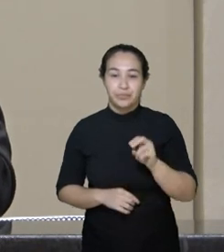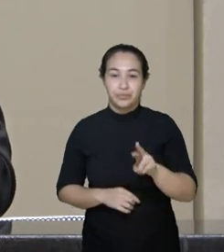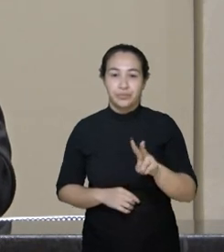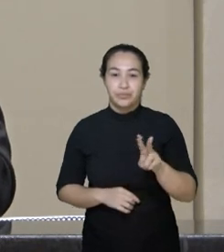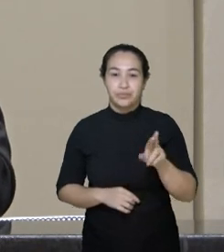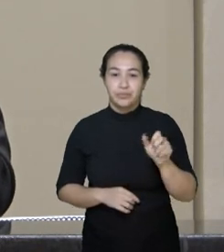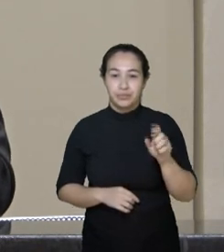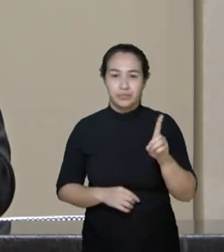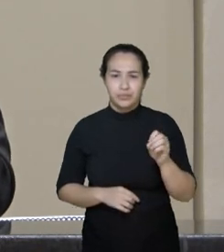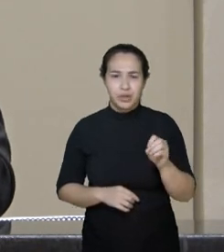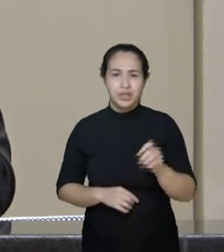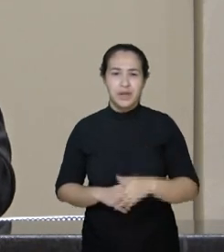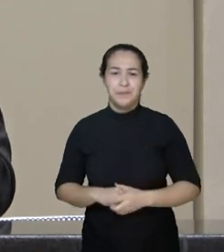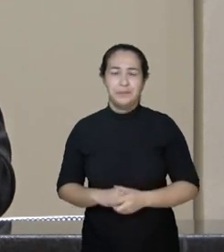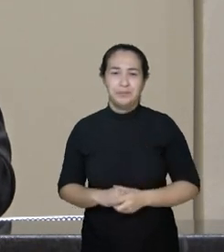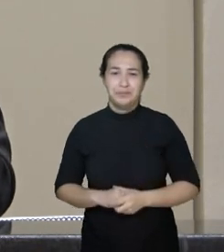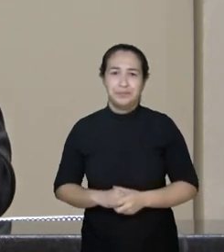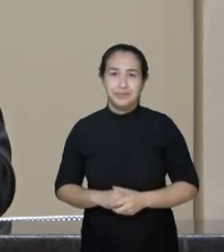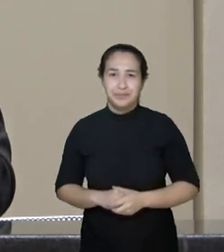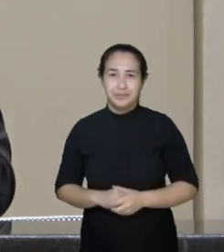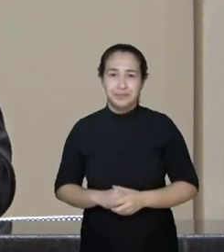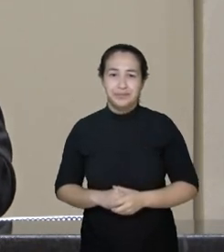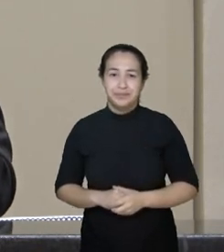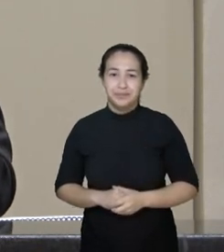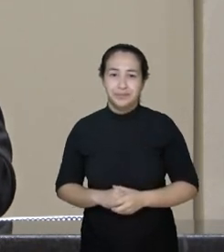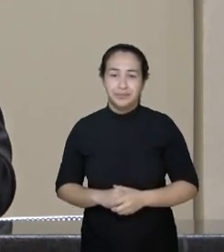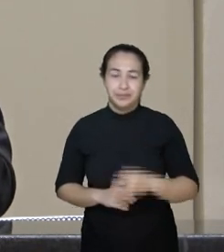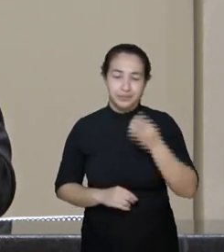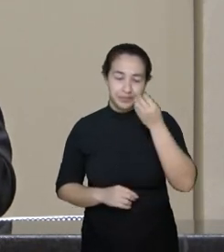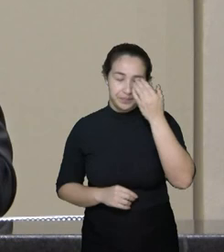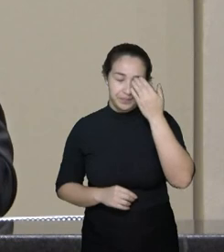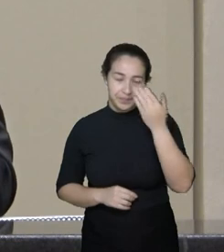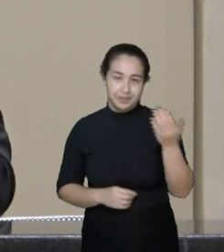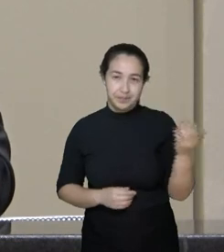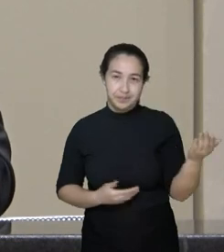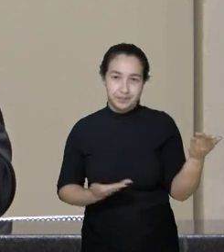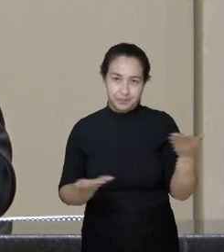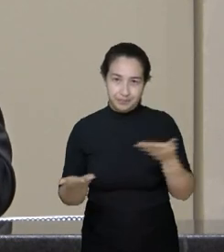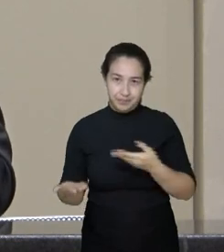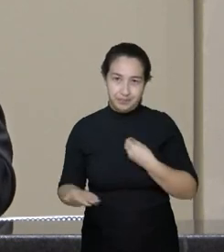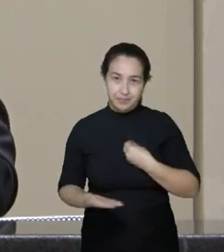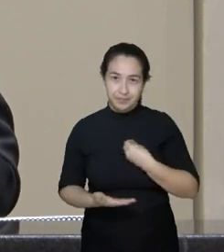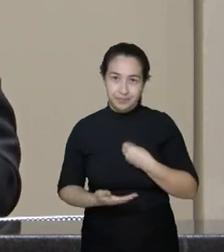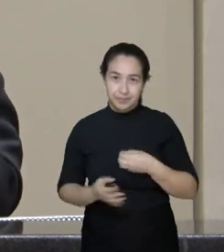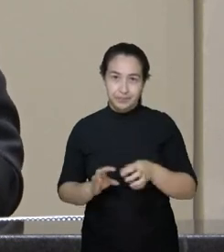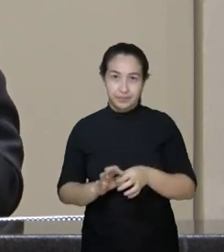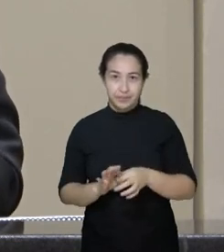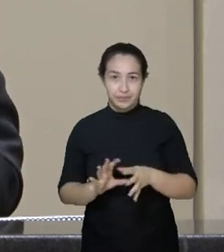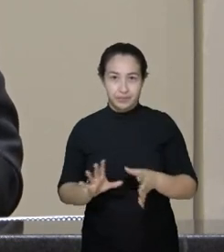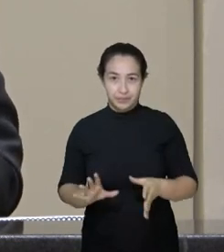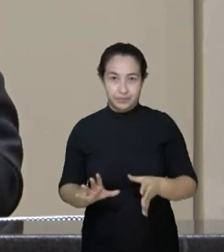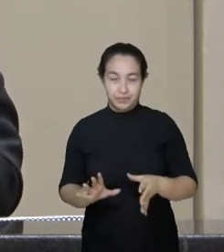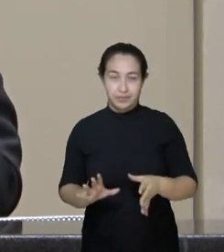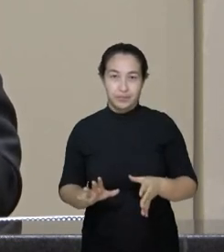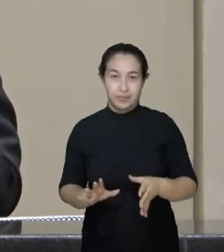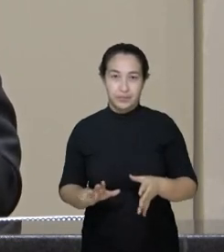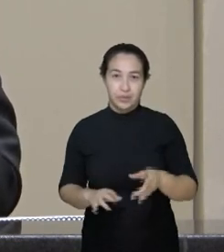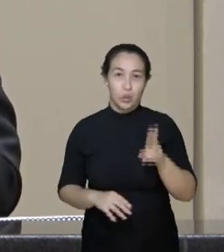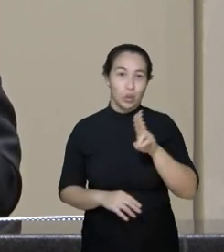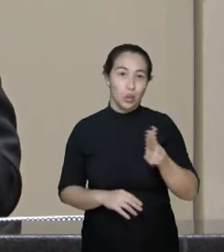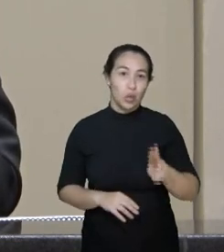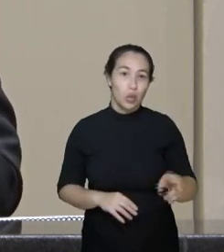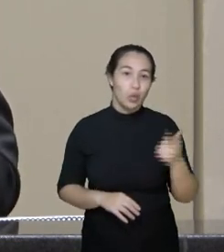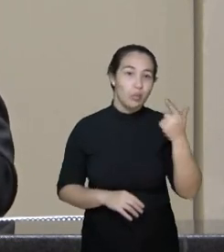ouro, o César Prando. Muito obrigado pela presença. Pedir também que a mesa descesse ali para pegar o nome de outras autoridades que estão aqui